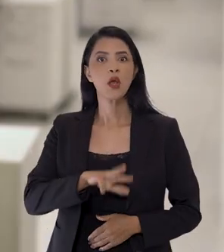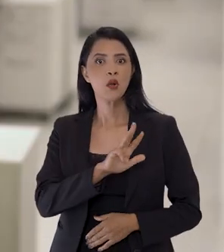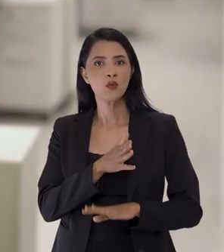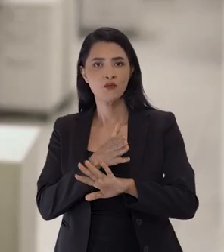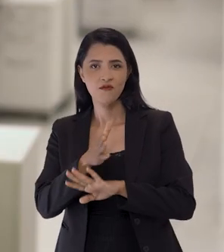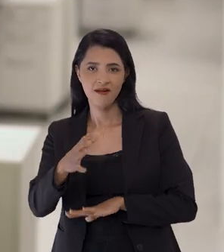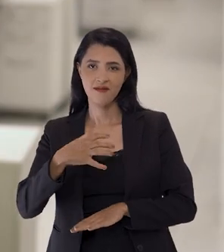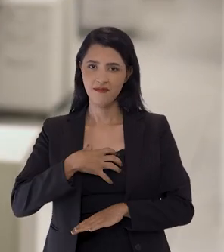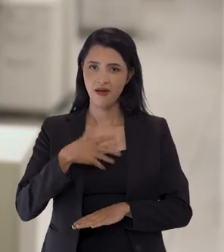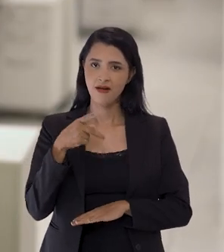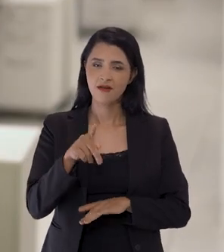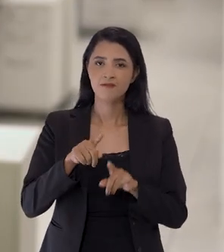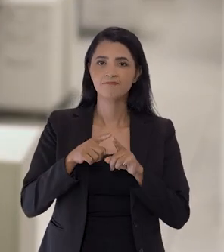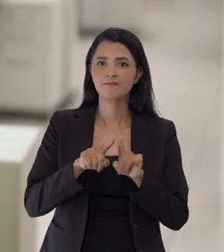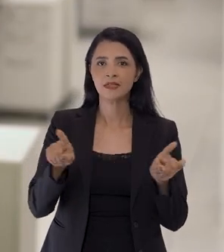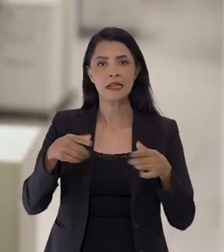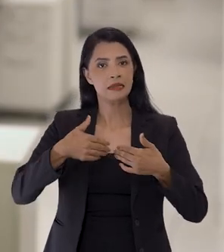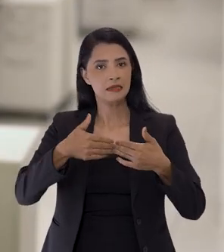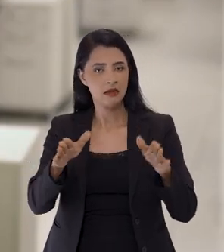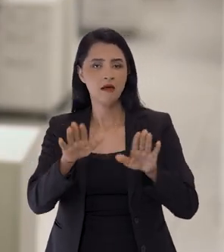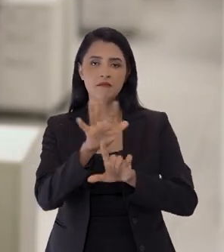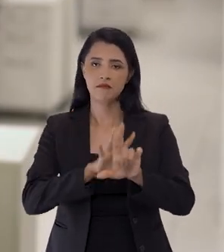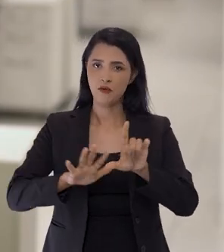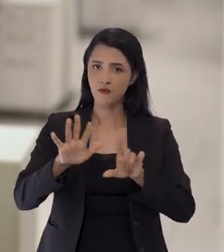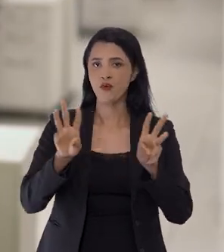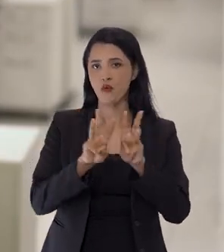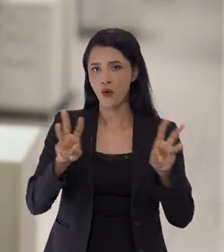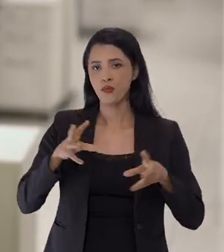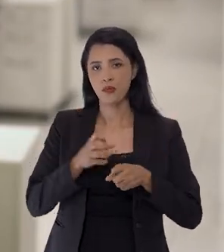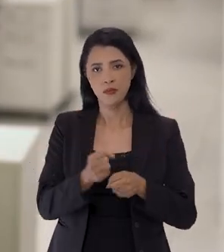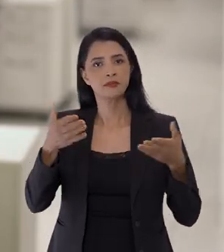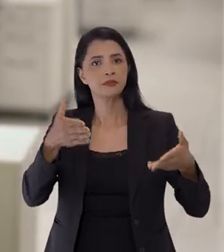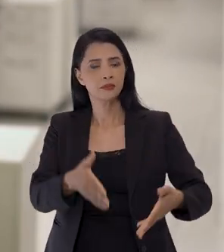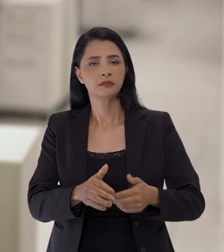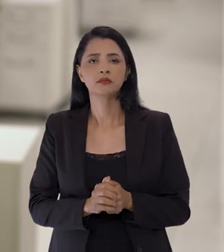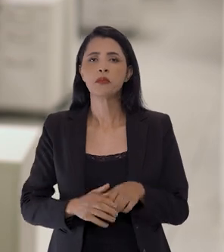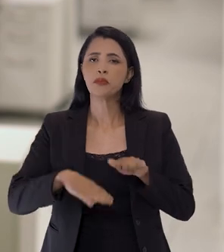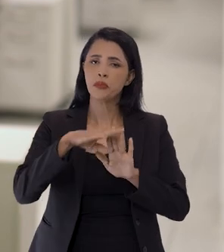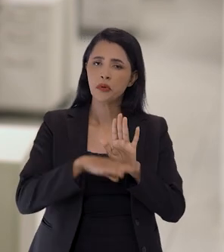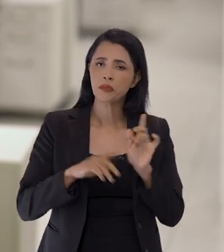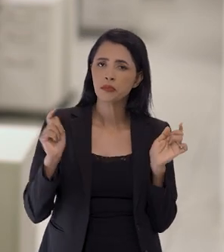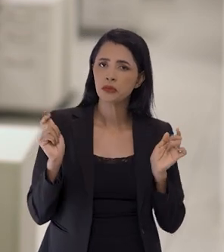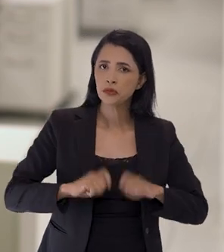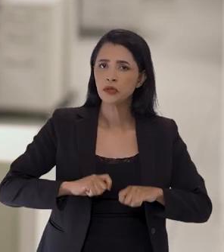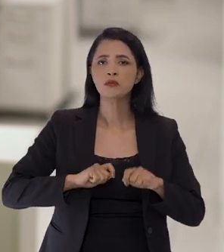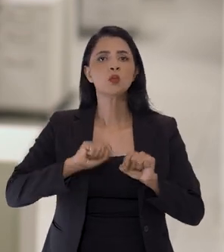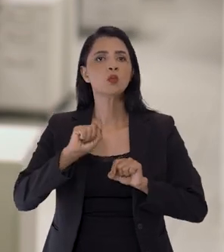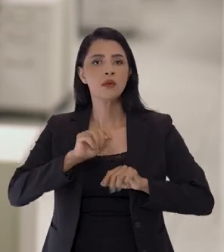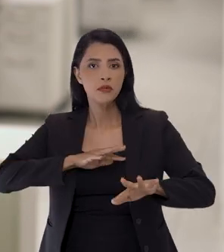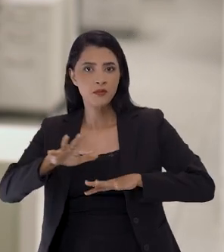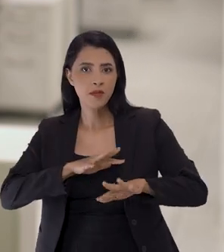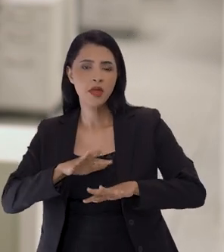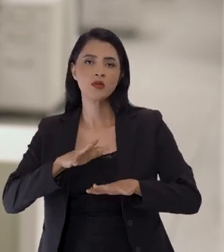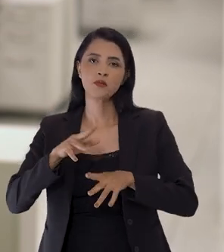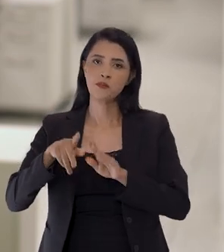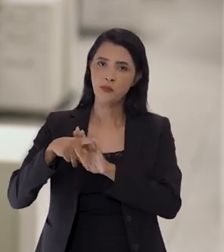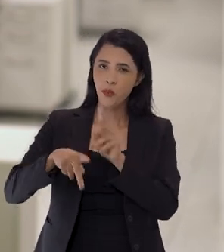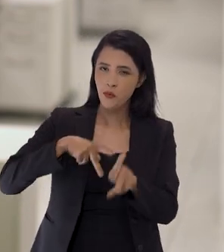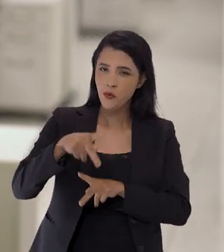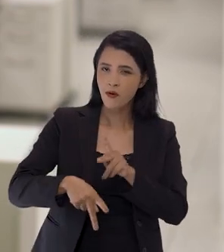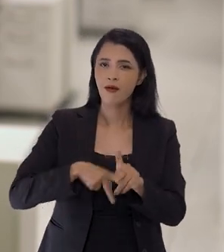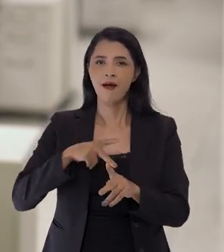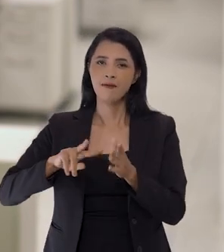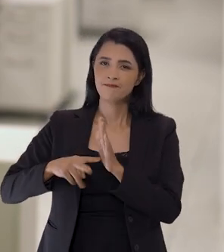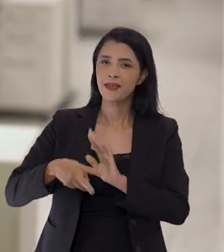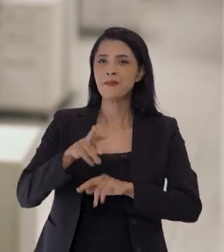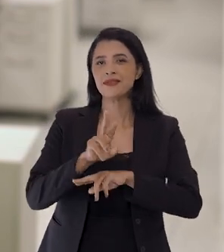Lula vai à Bahia lançar plataforma de orçamento participativo. O programa possibilita que movimentos sociais, entidades